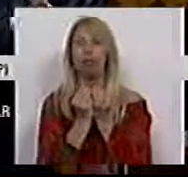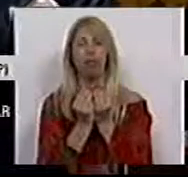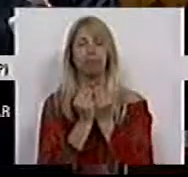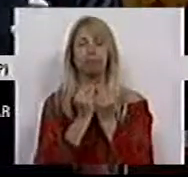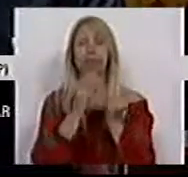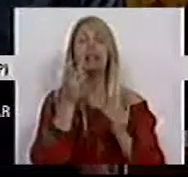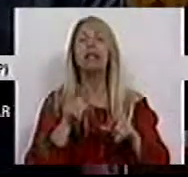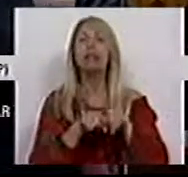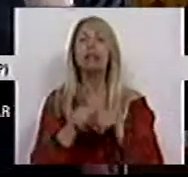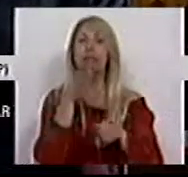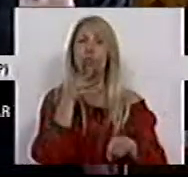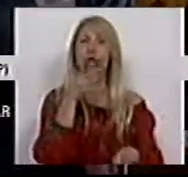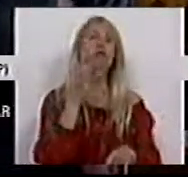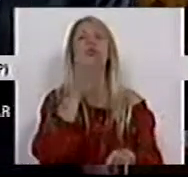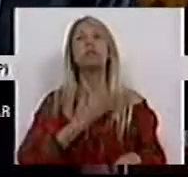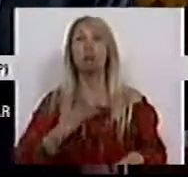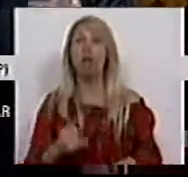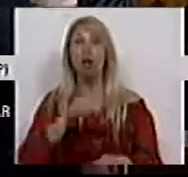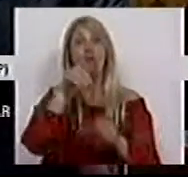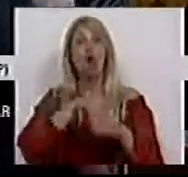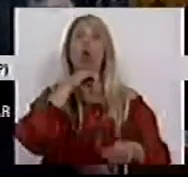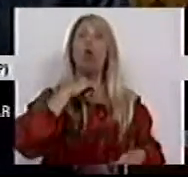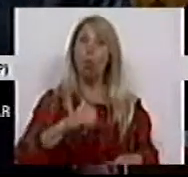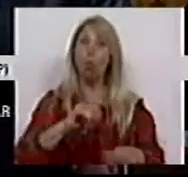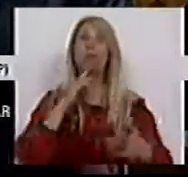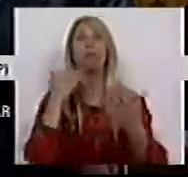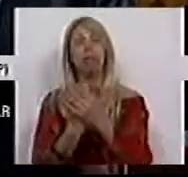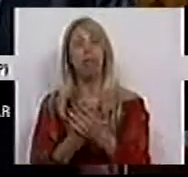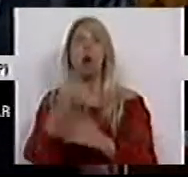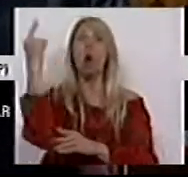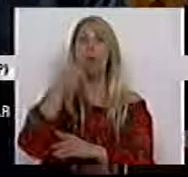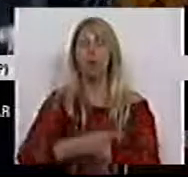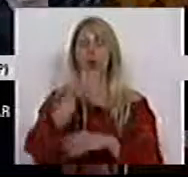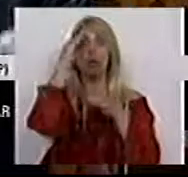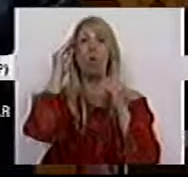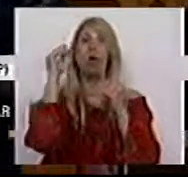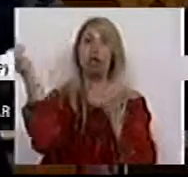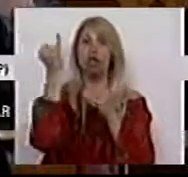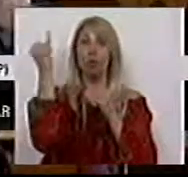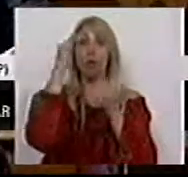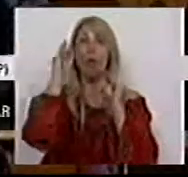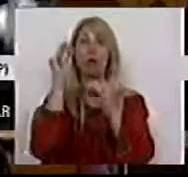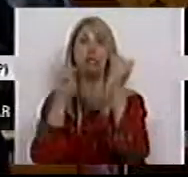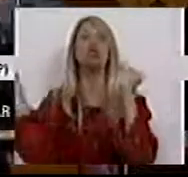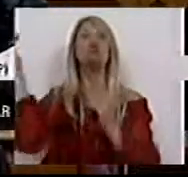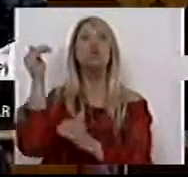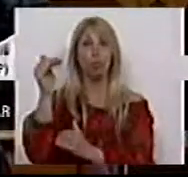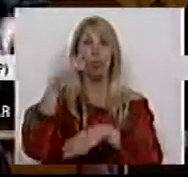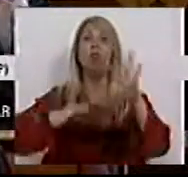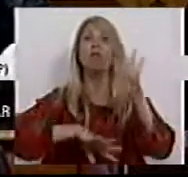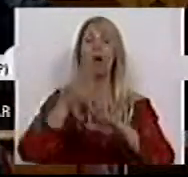Votou contra converter em obrigação por parte das instituições do ensino superior a realização de atividades